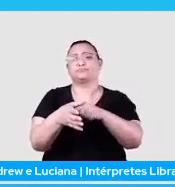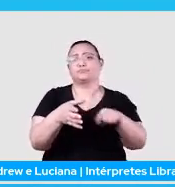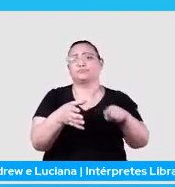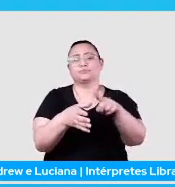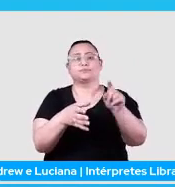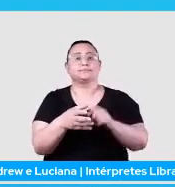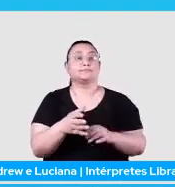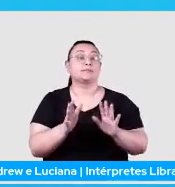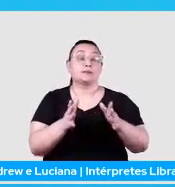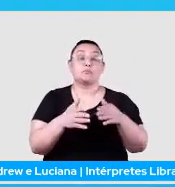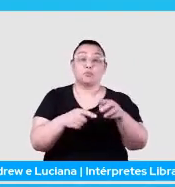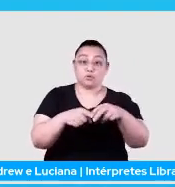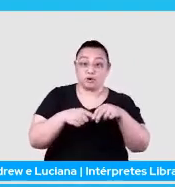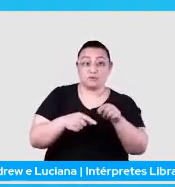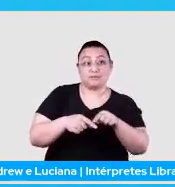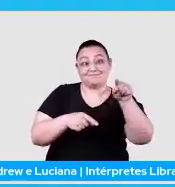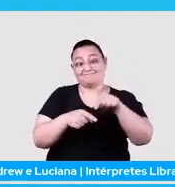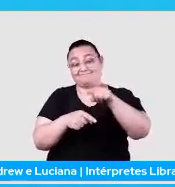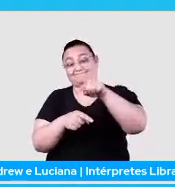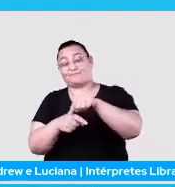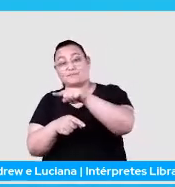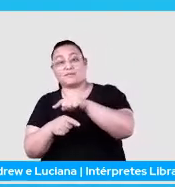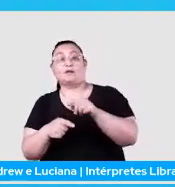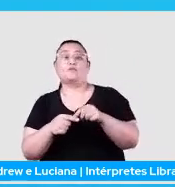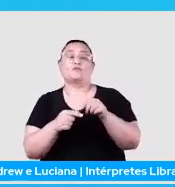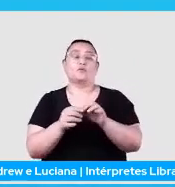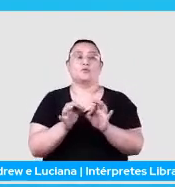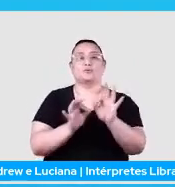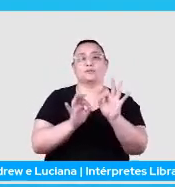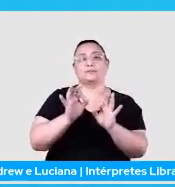desses vetores, eu vou computar a minha palavra, sei lá,